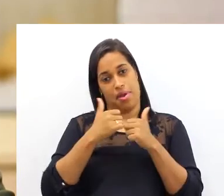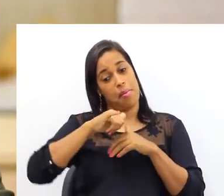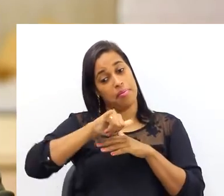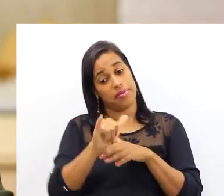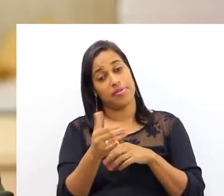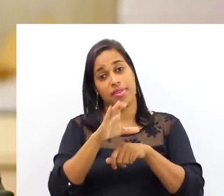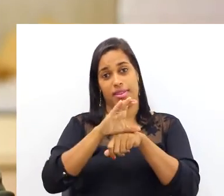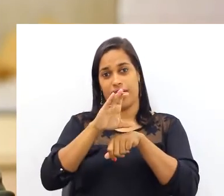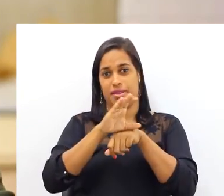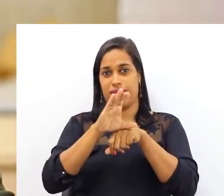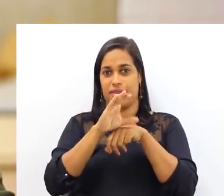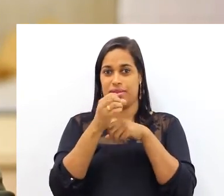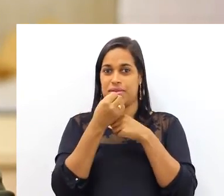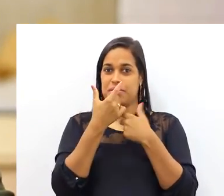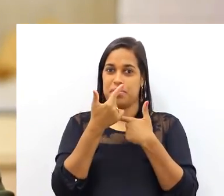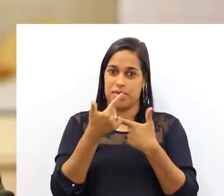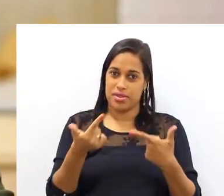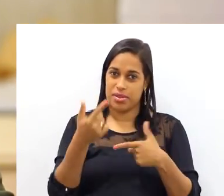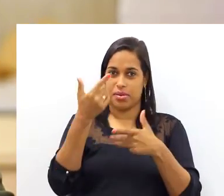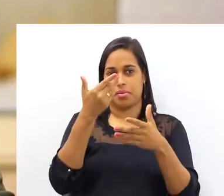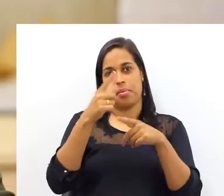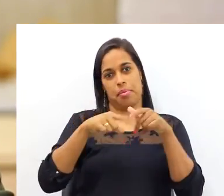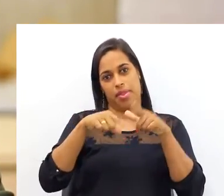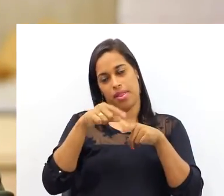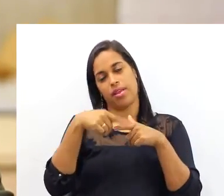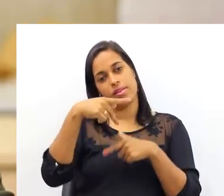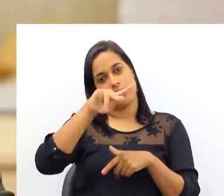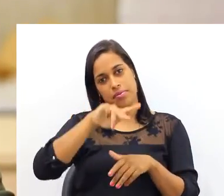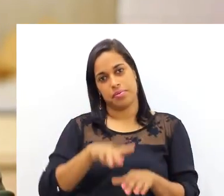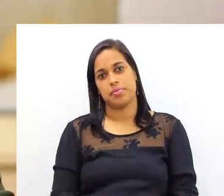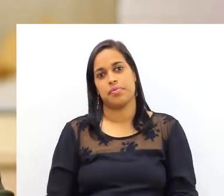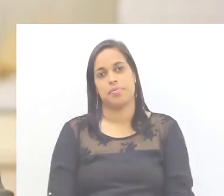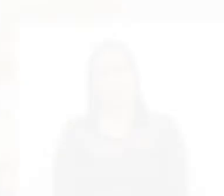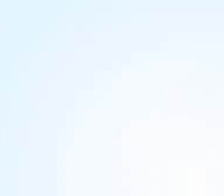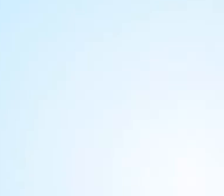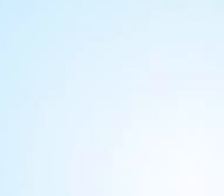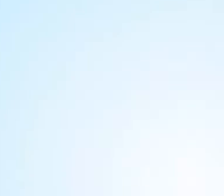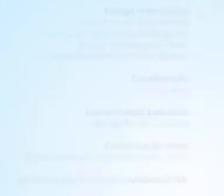isso. Eu espero que vocês tenham aproveitado o curso e que fiquem com esse material. Tchau!